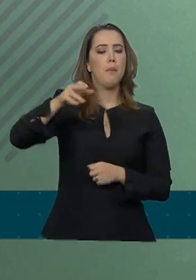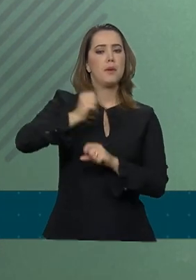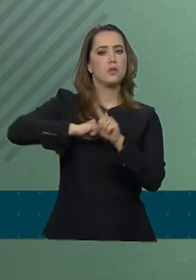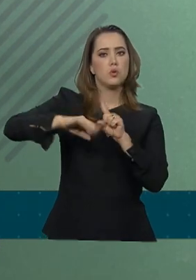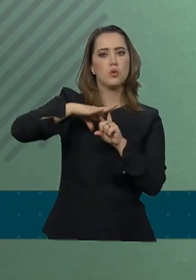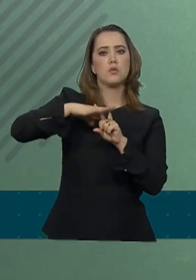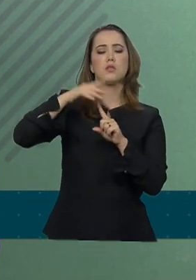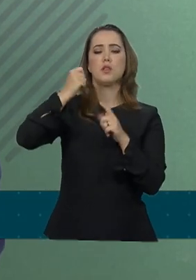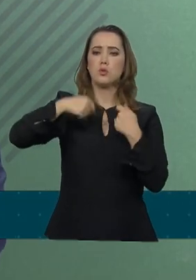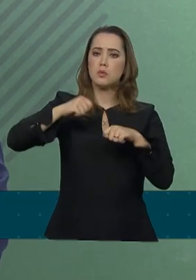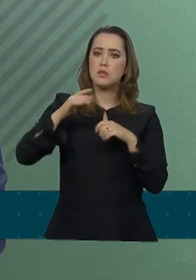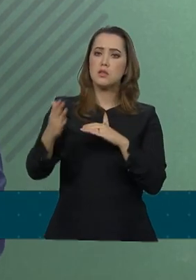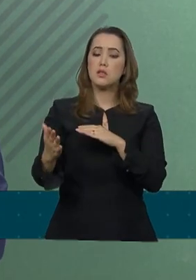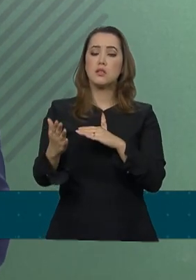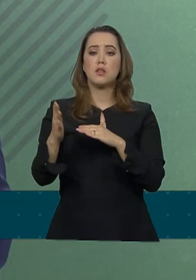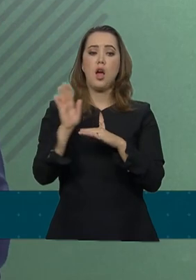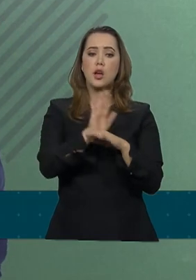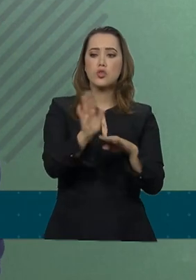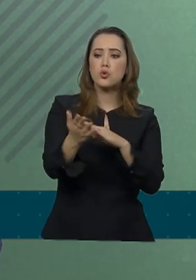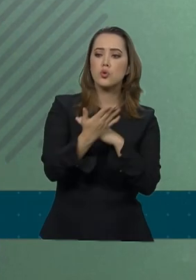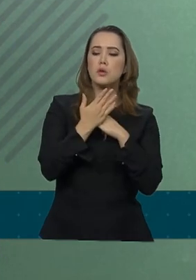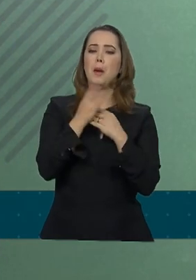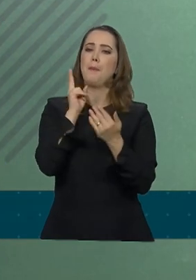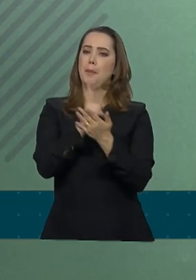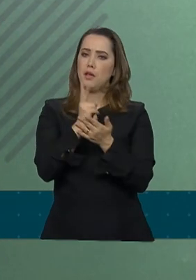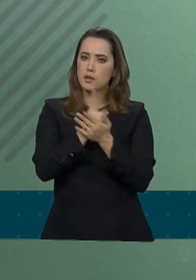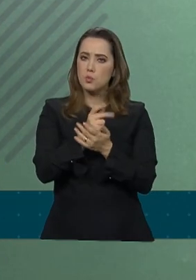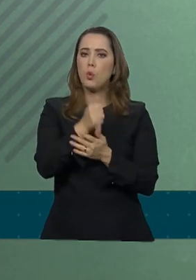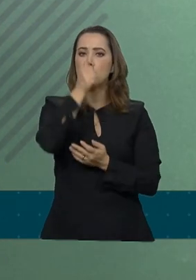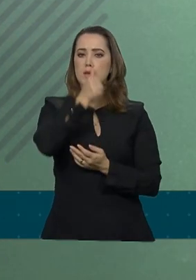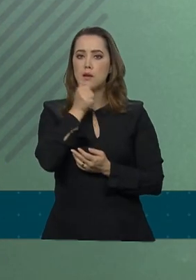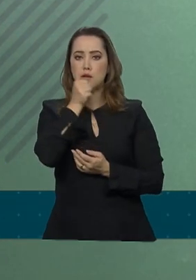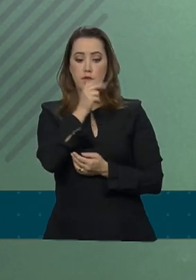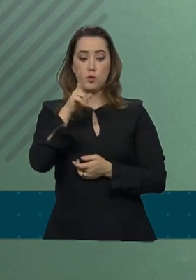têm que colaborar, inclusive, sofrendo na própria carne.